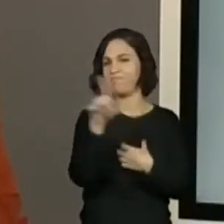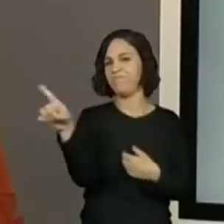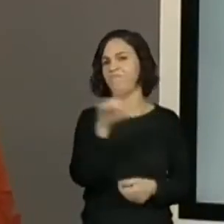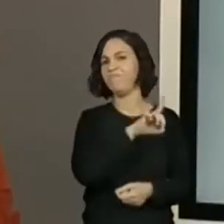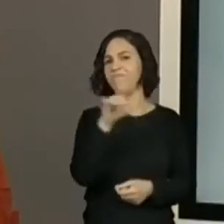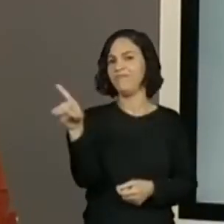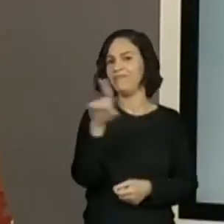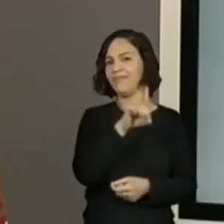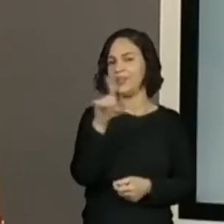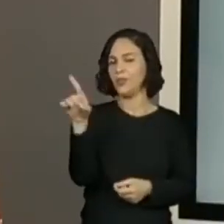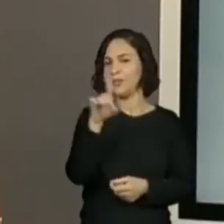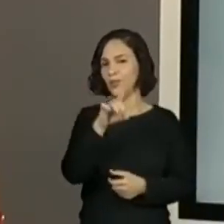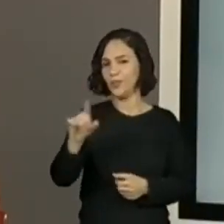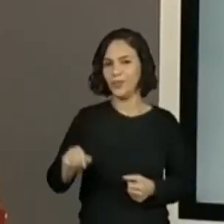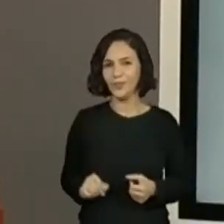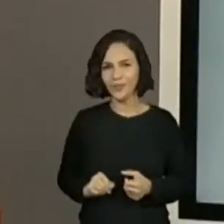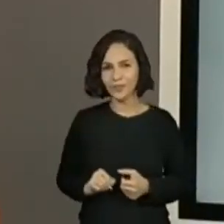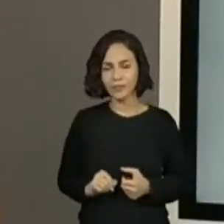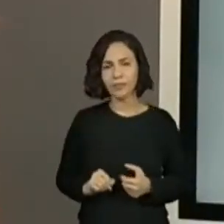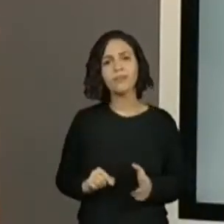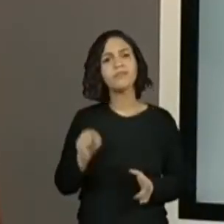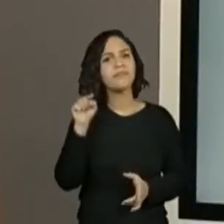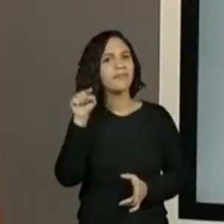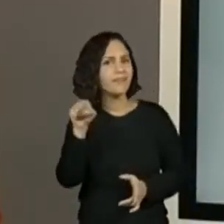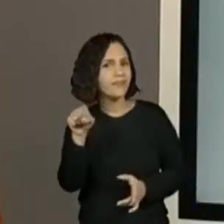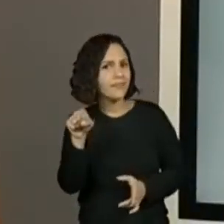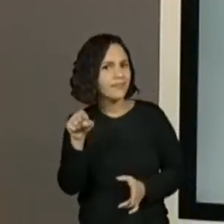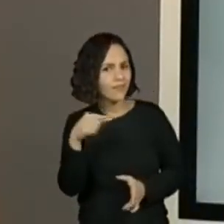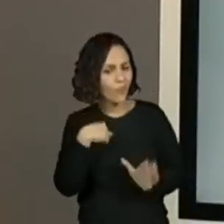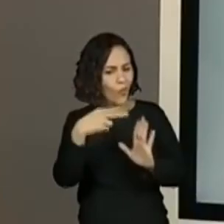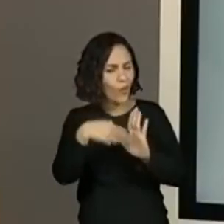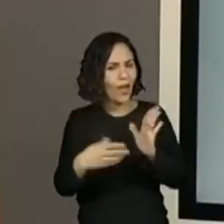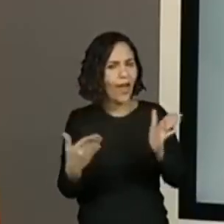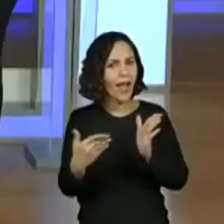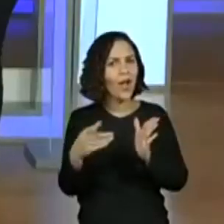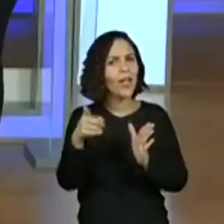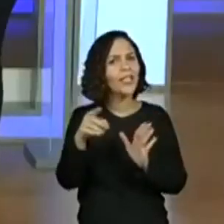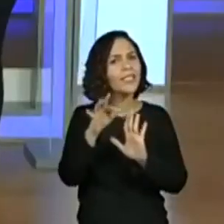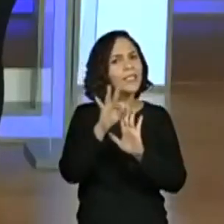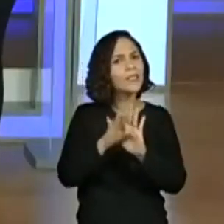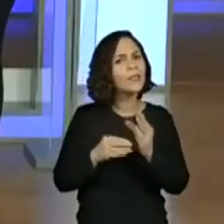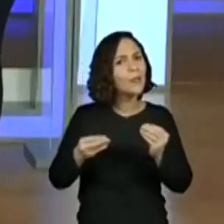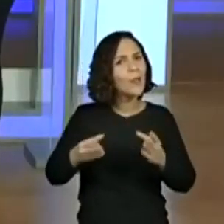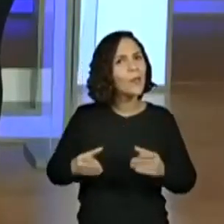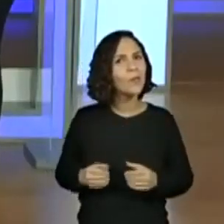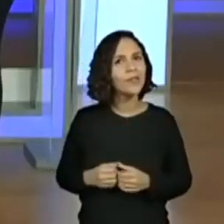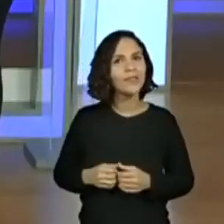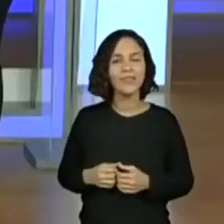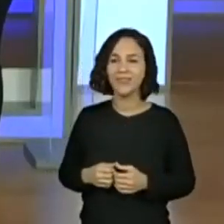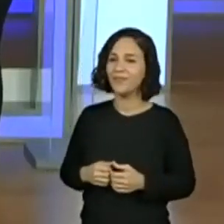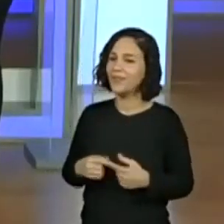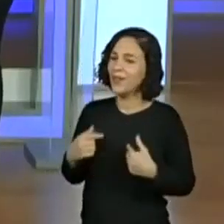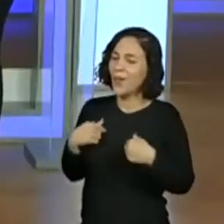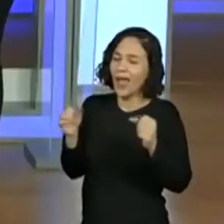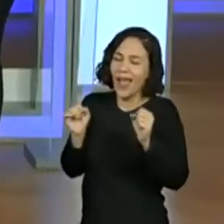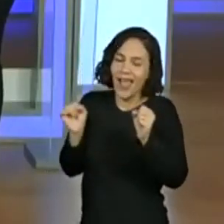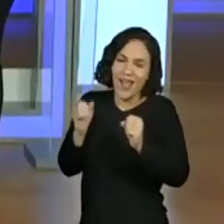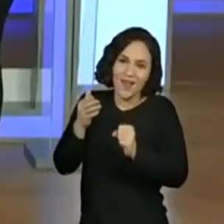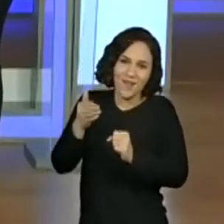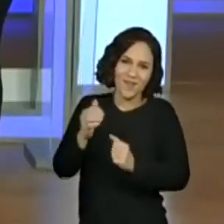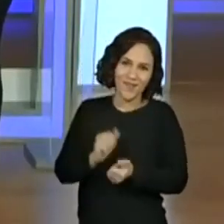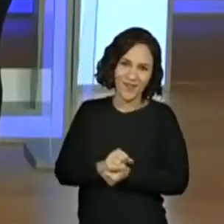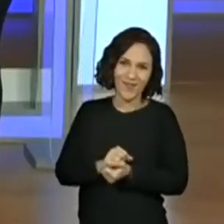jeito nenhum. Que tipo, que gênero é esse? Que texto é esse? Que texto é esse? É um dos que eu mais amo.